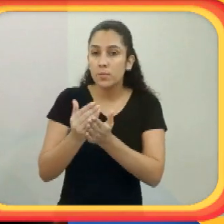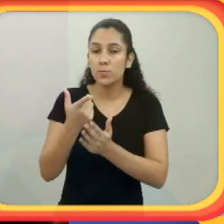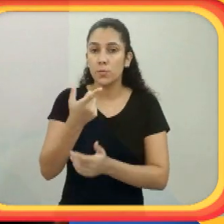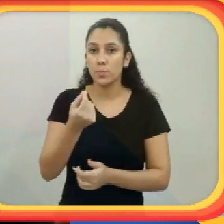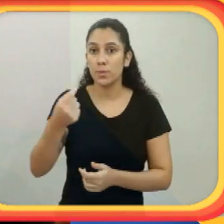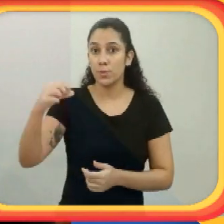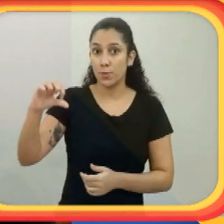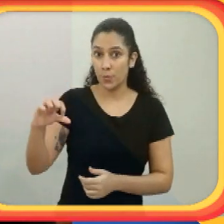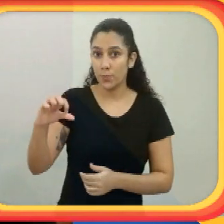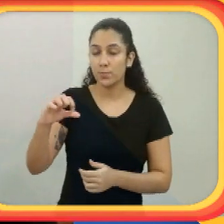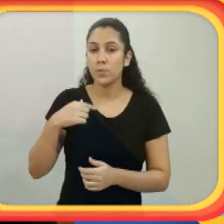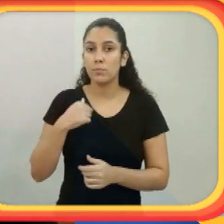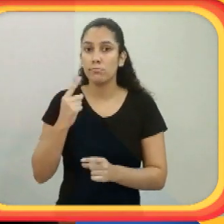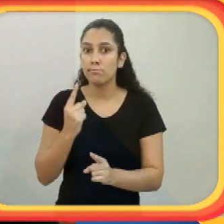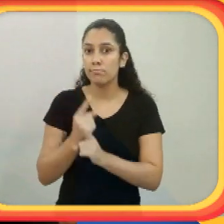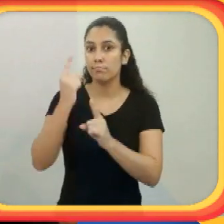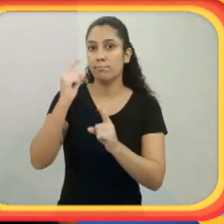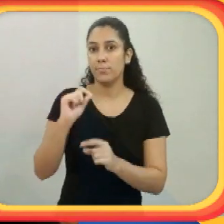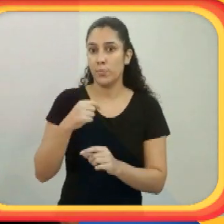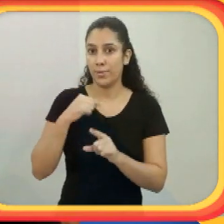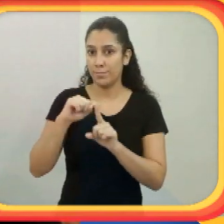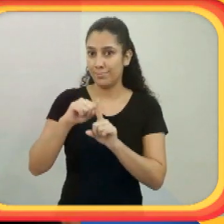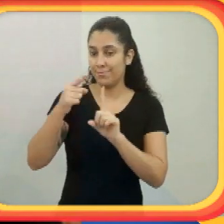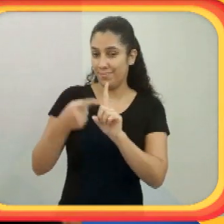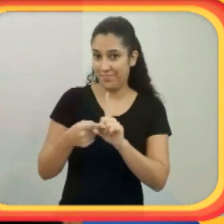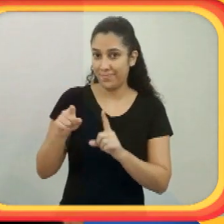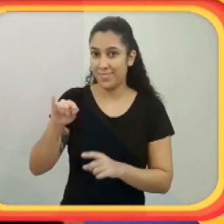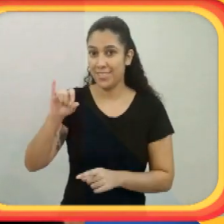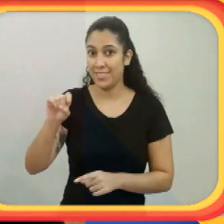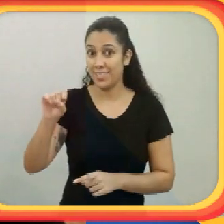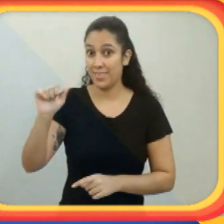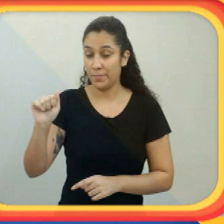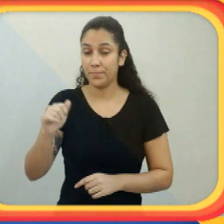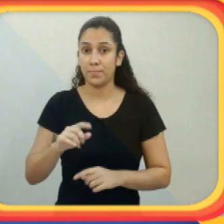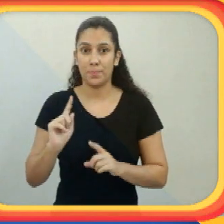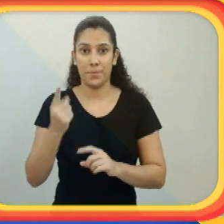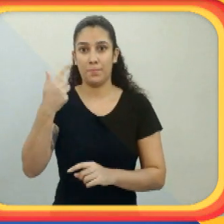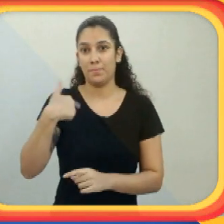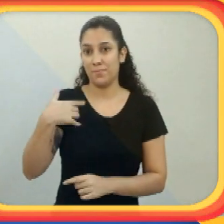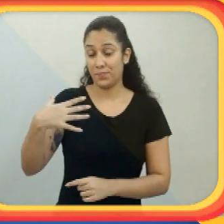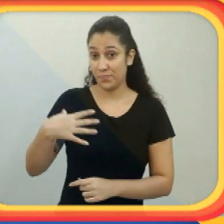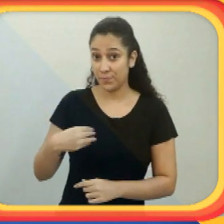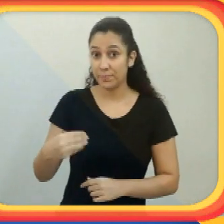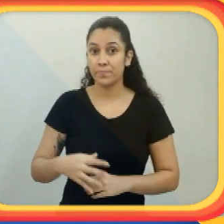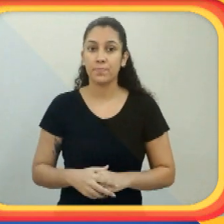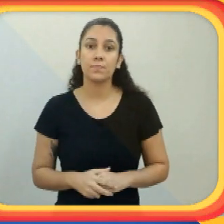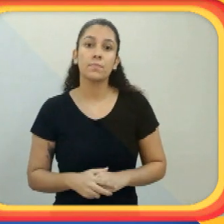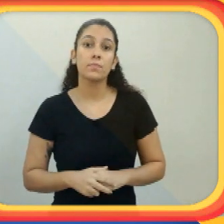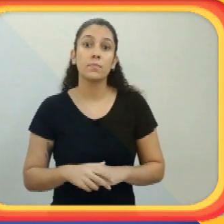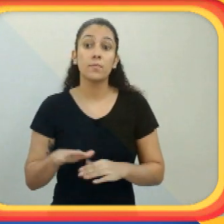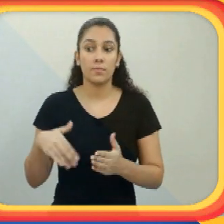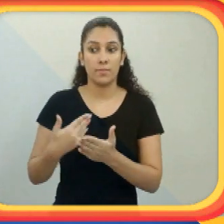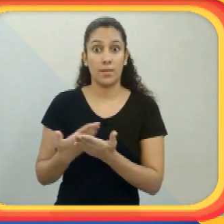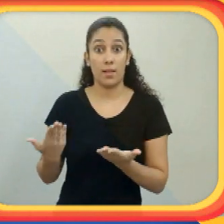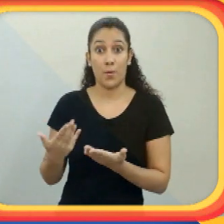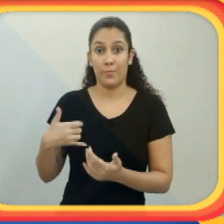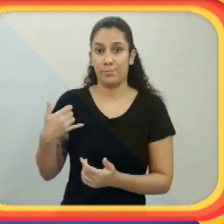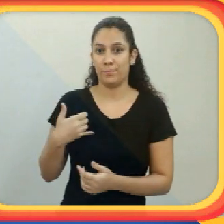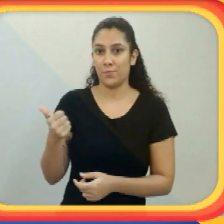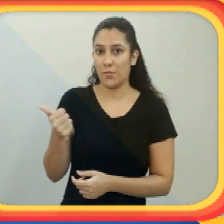-natal. Nos preparamos mesmo para sermos pais. E aí, início de 2009,